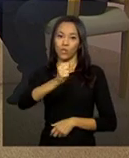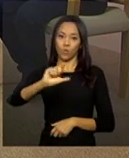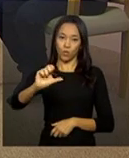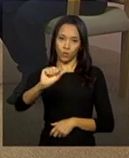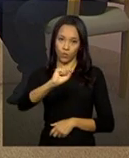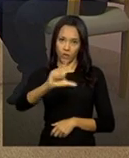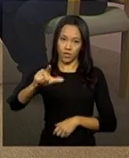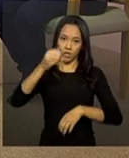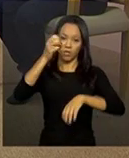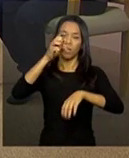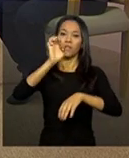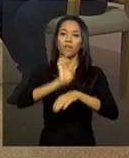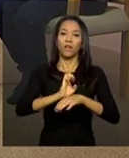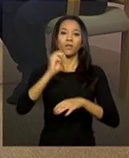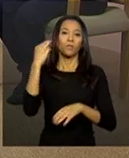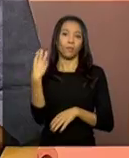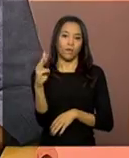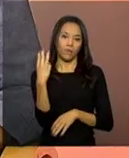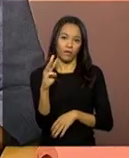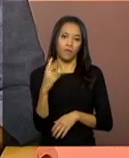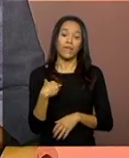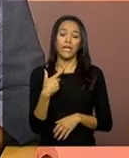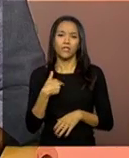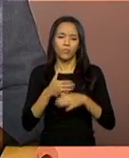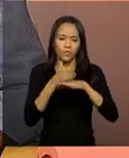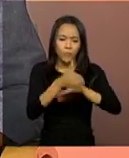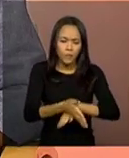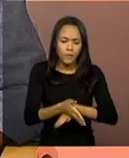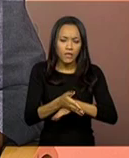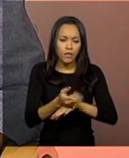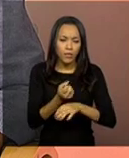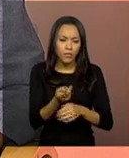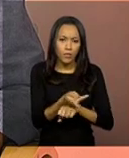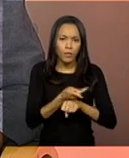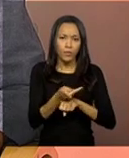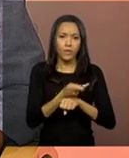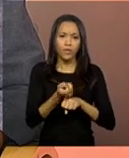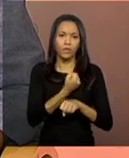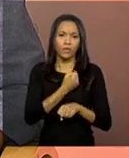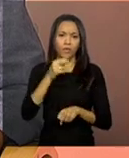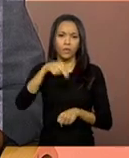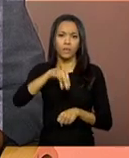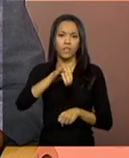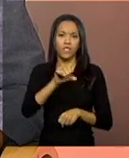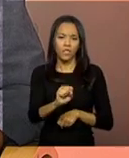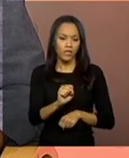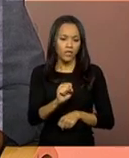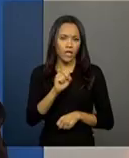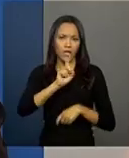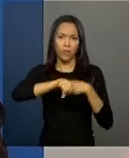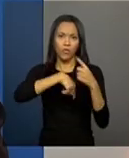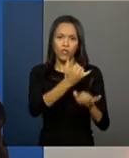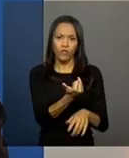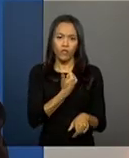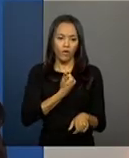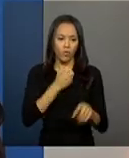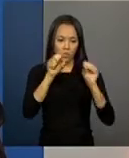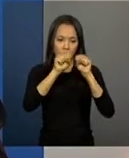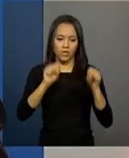NIS, porém, quando busca no sistema, diz que o número não existe. Bom, eu peço para